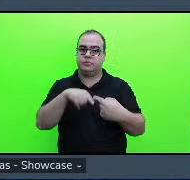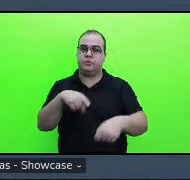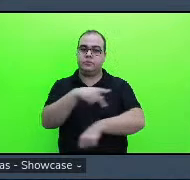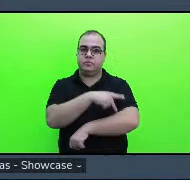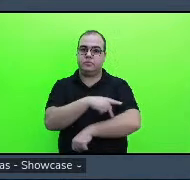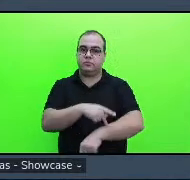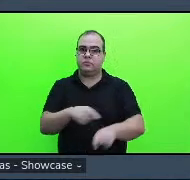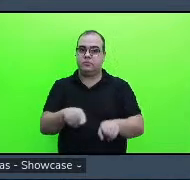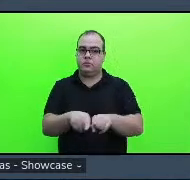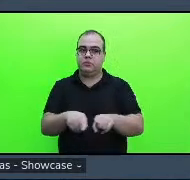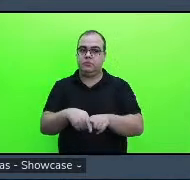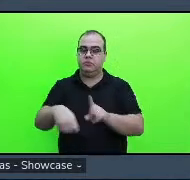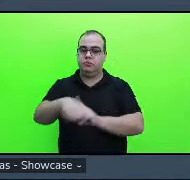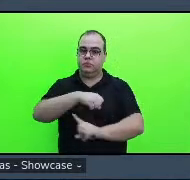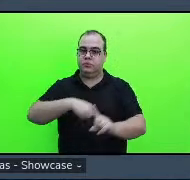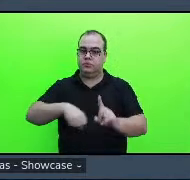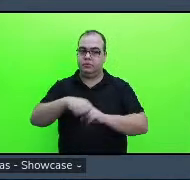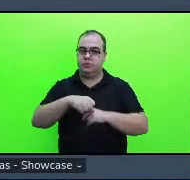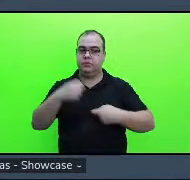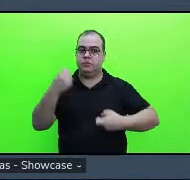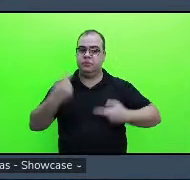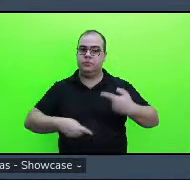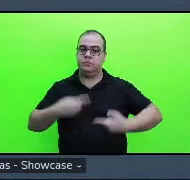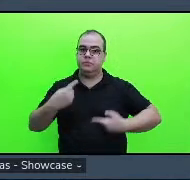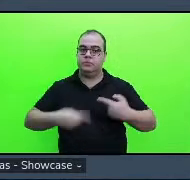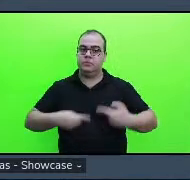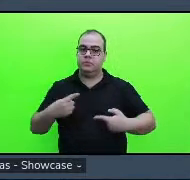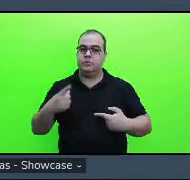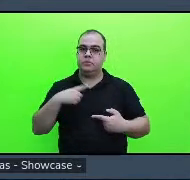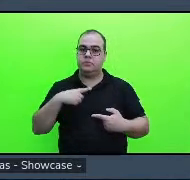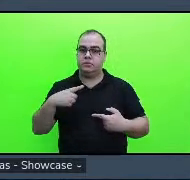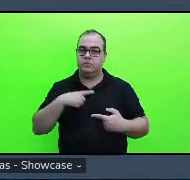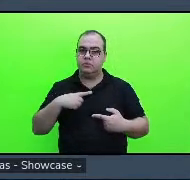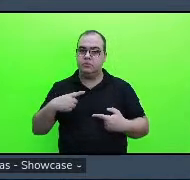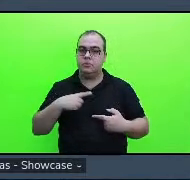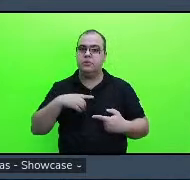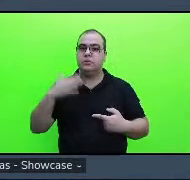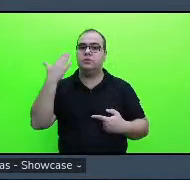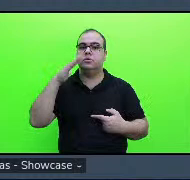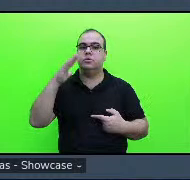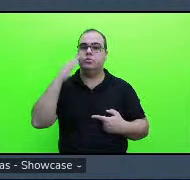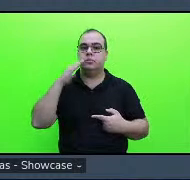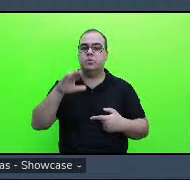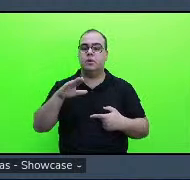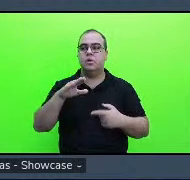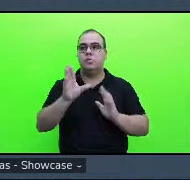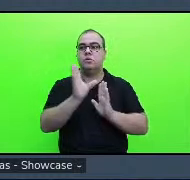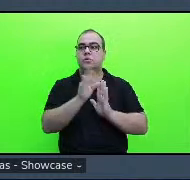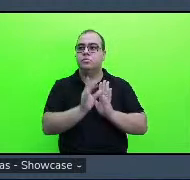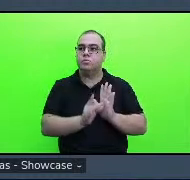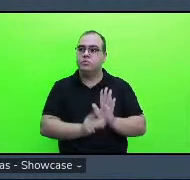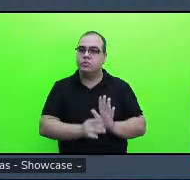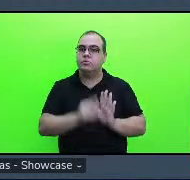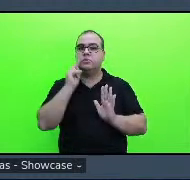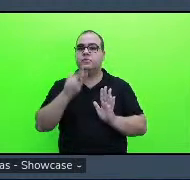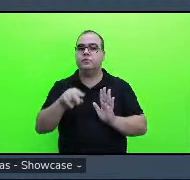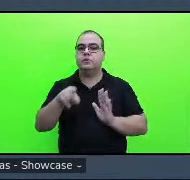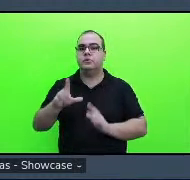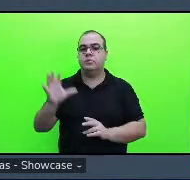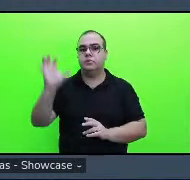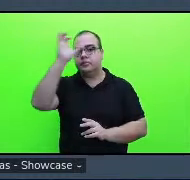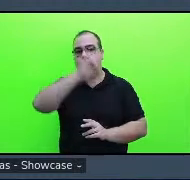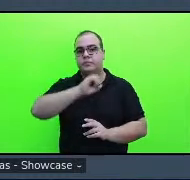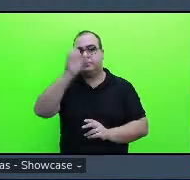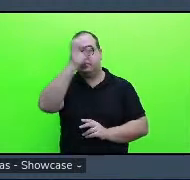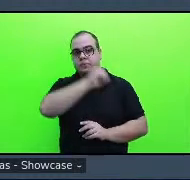trabalhar e ter essa intervenção com conteúdos que visem sempre essa aprendizagem do aluno e assim